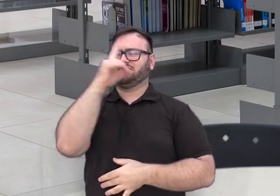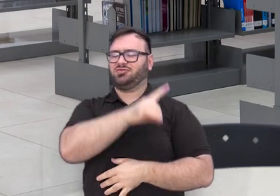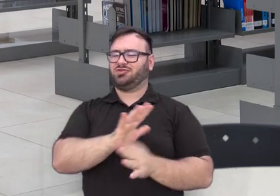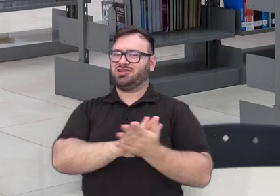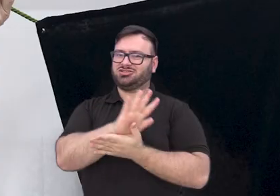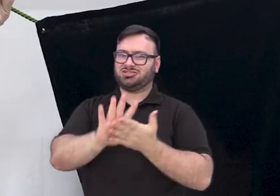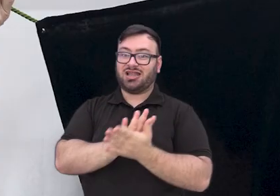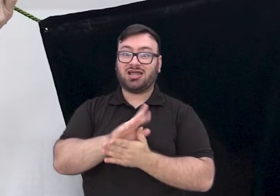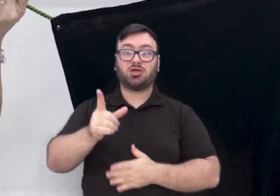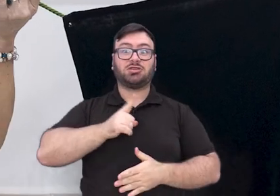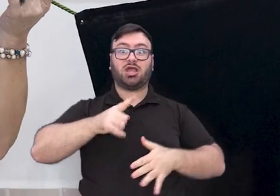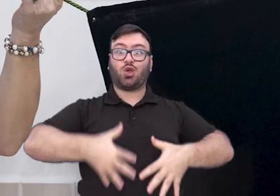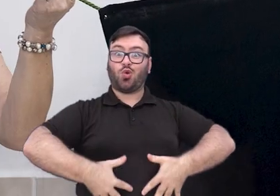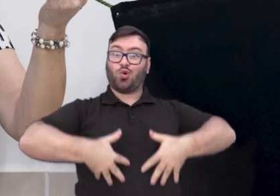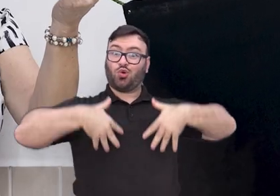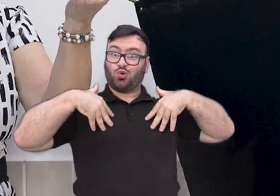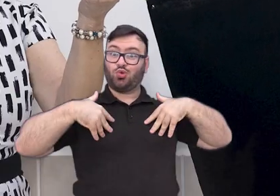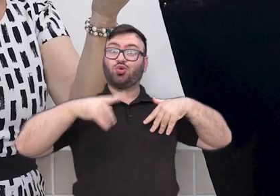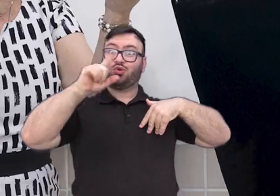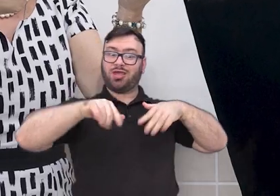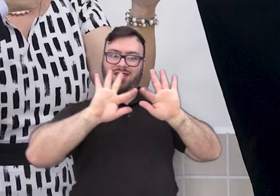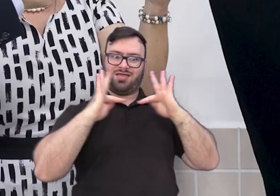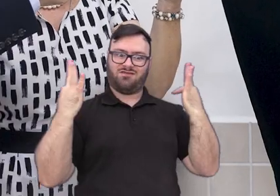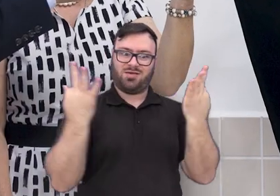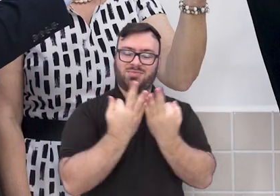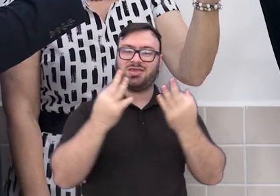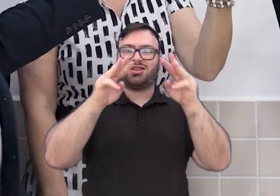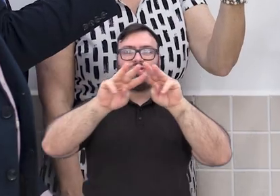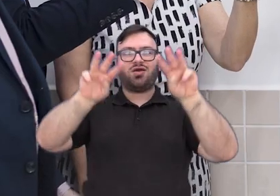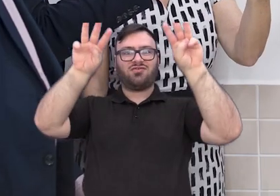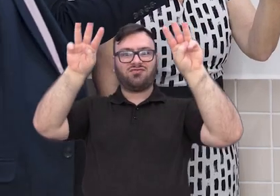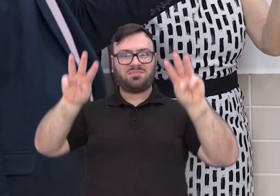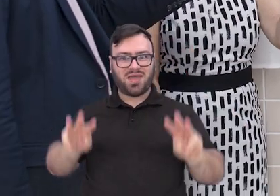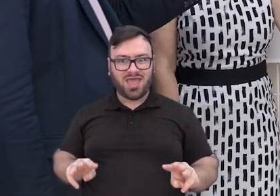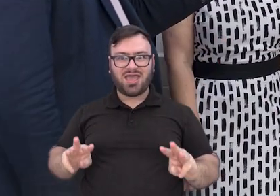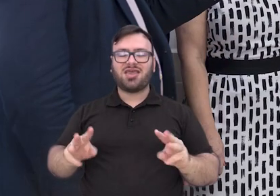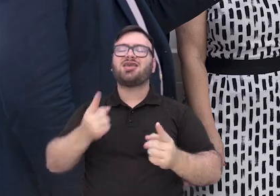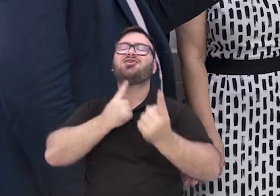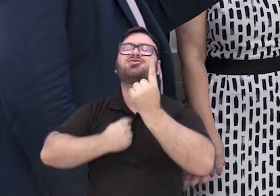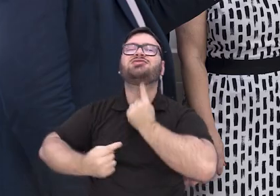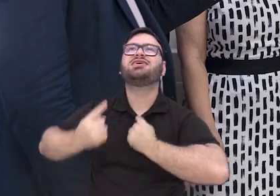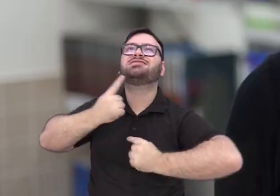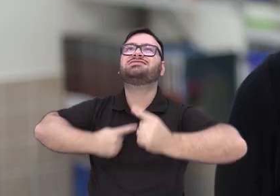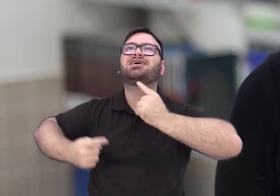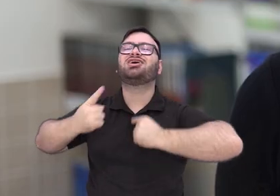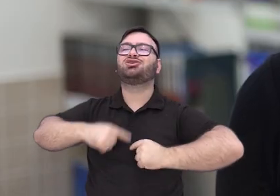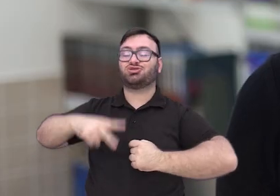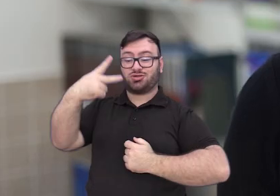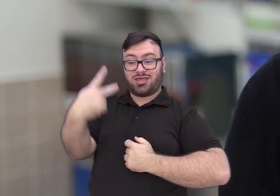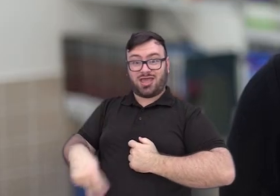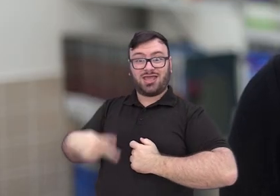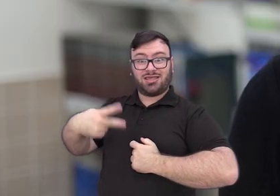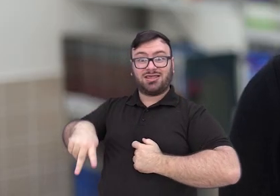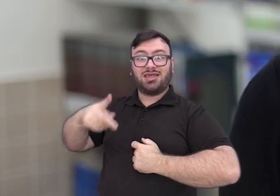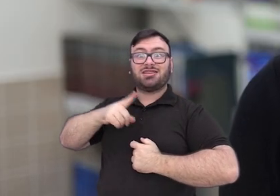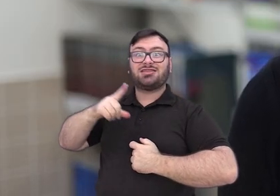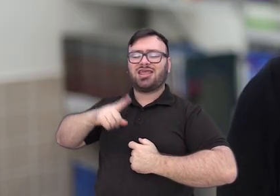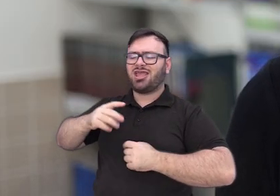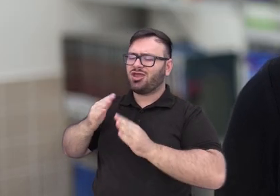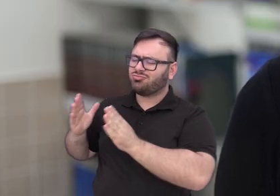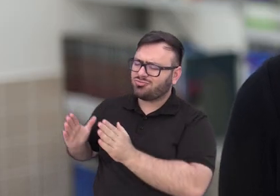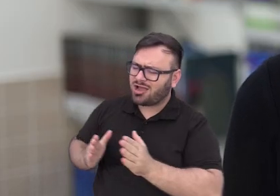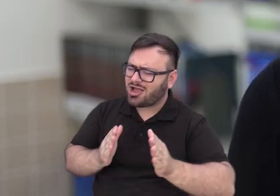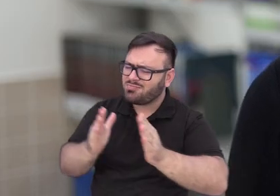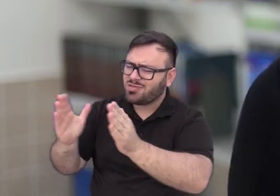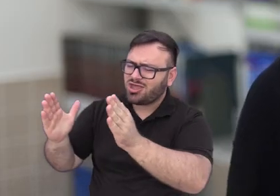Tenho orgulho de ser da família UFPR e desejo que o campus trilhe um caminho de muito